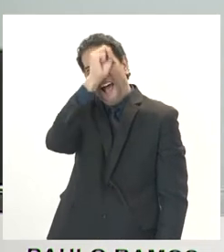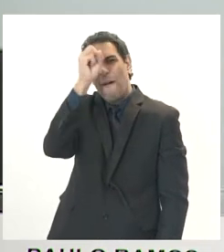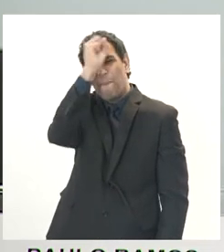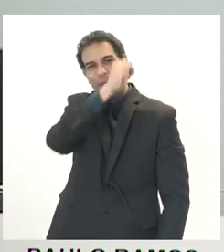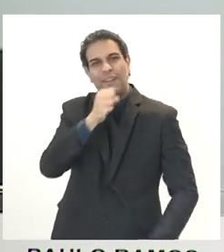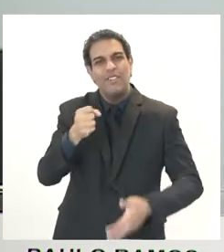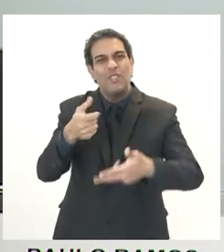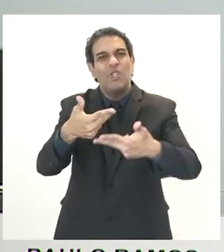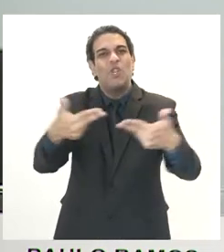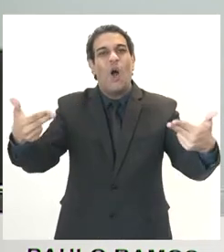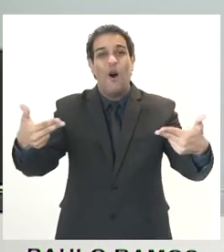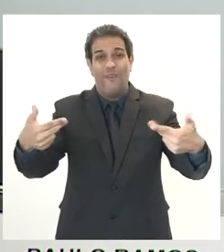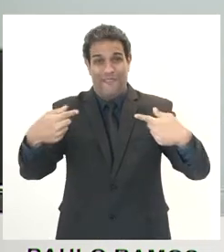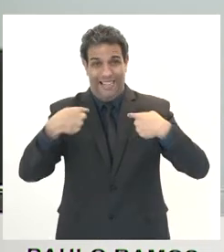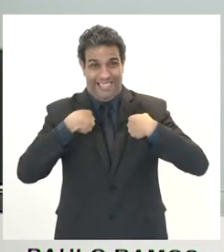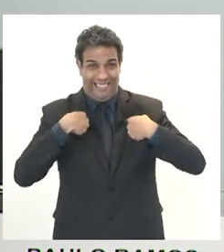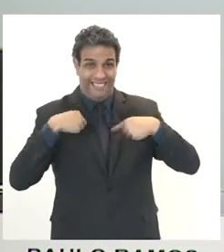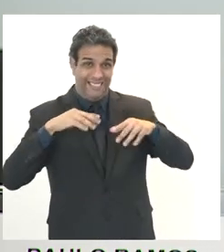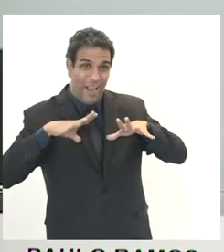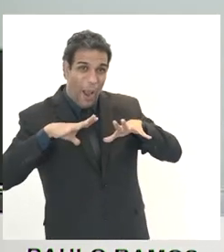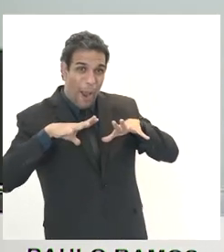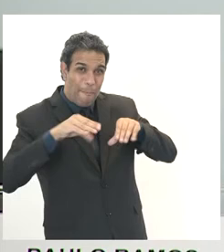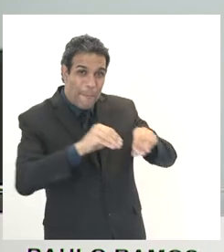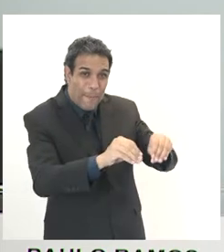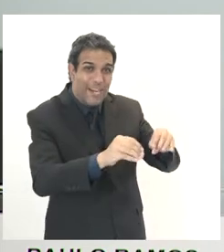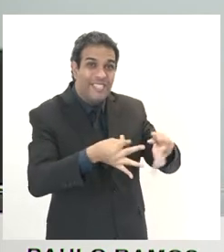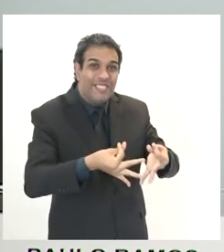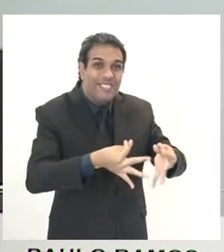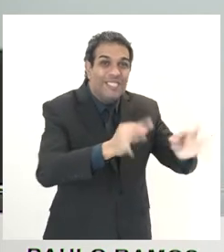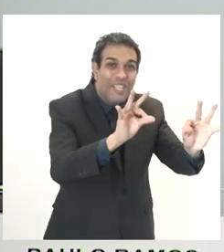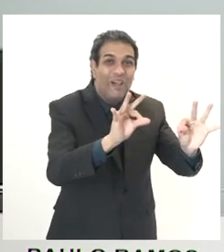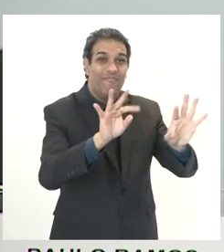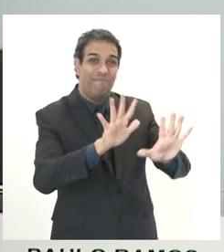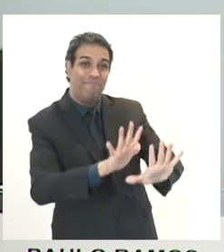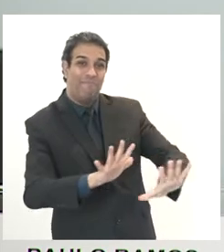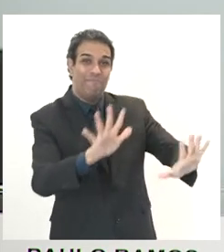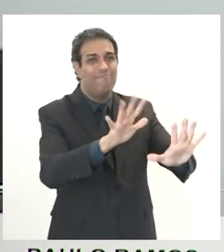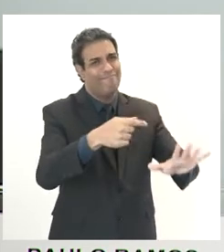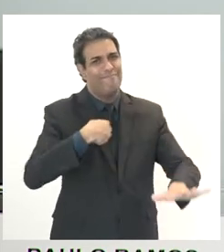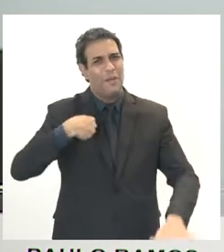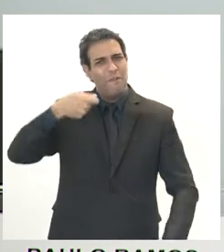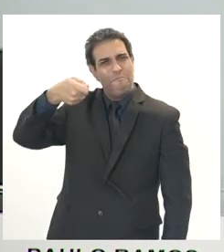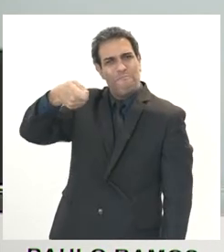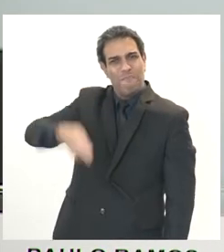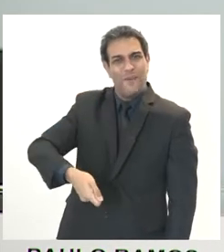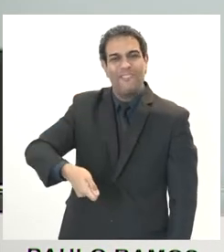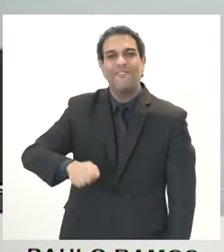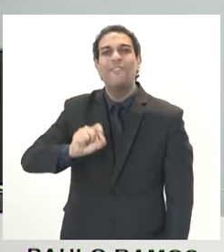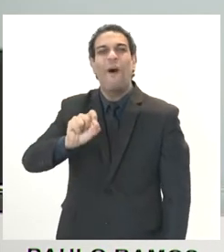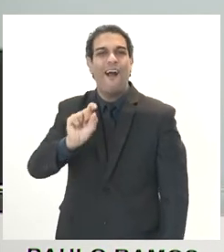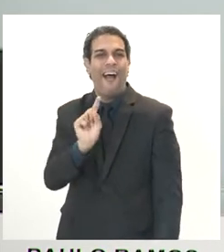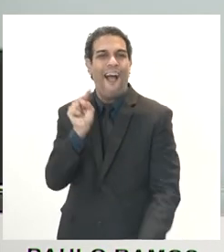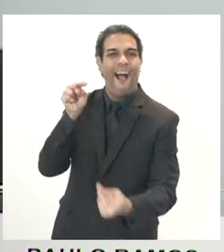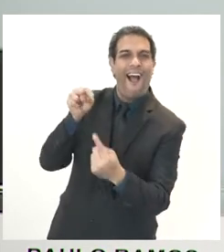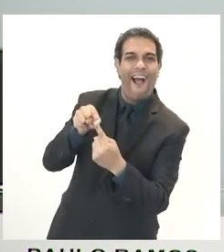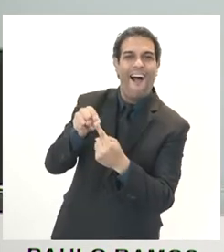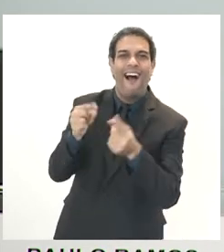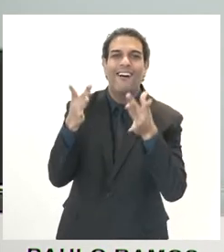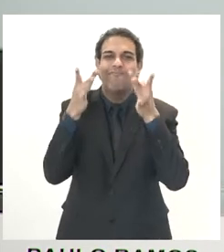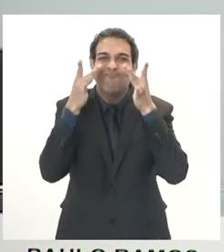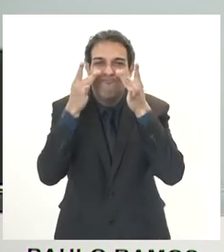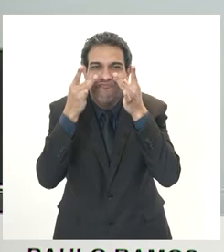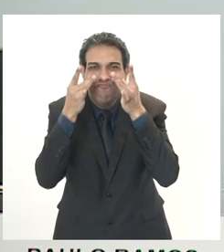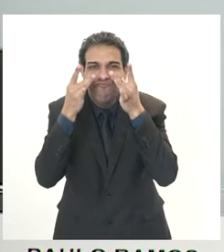E eu ainda, Renan Lacerda, eu ainda defendo a visão, o tato,